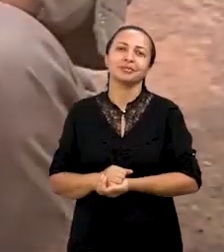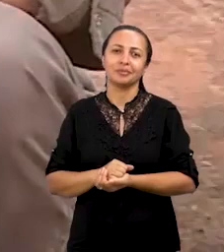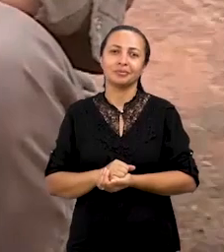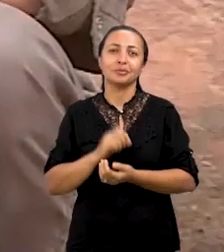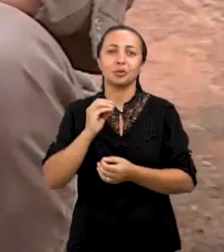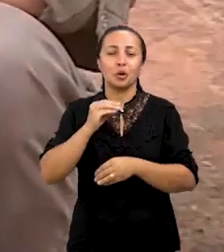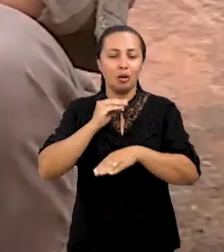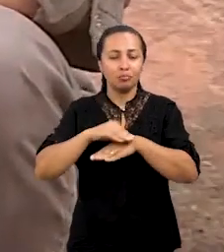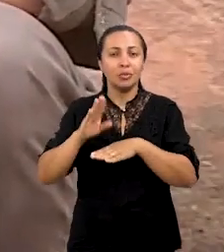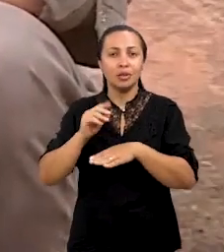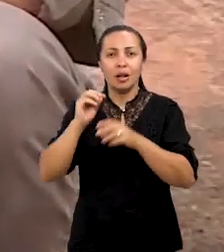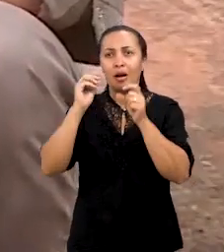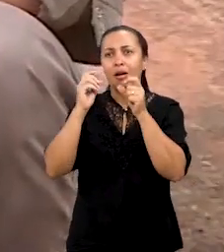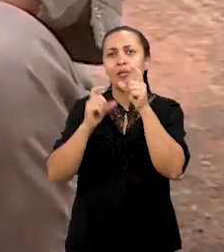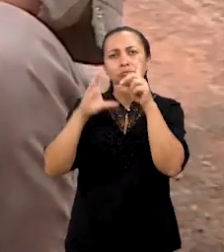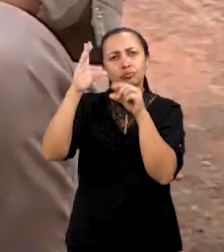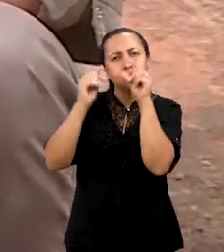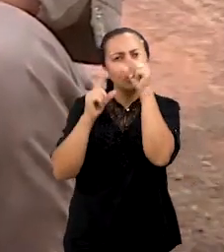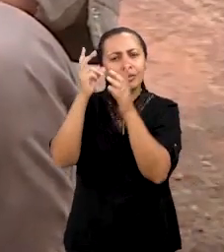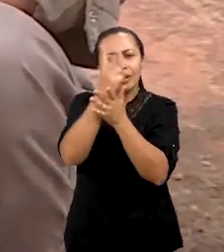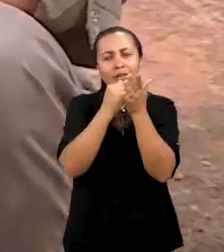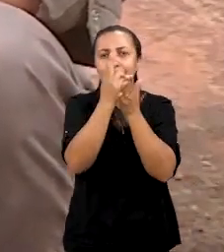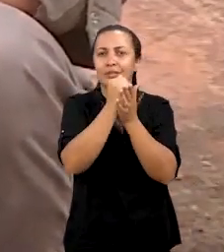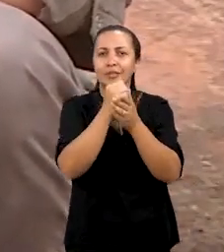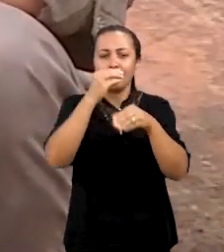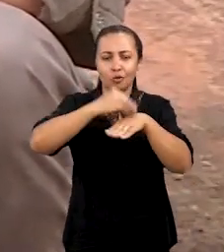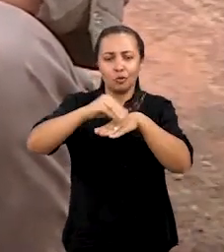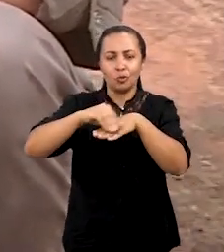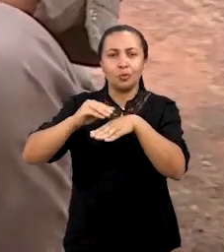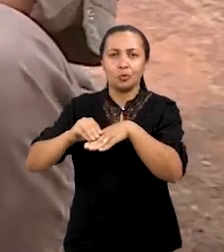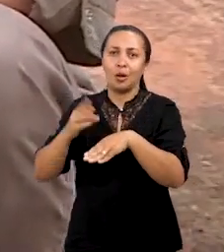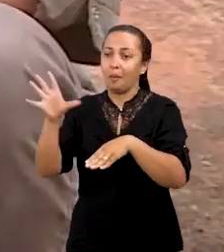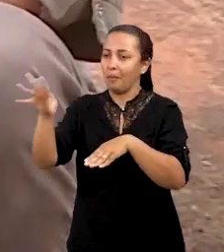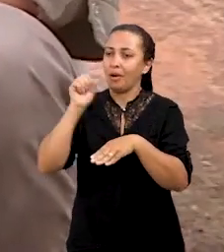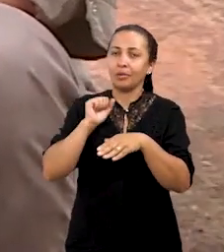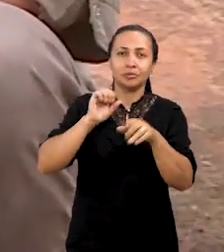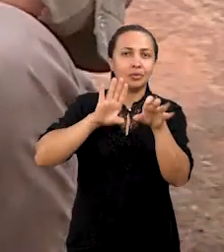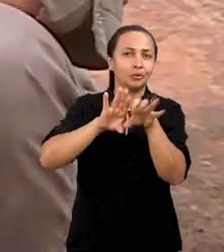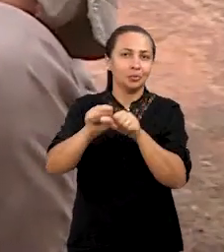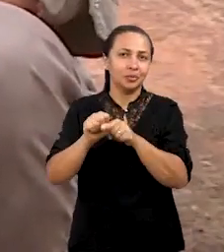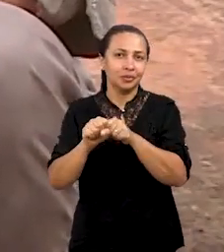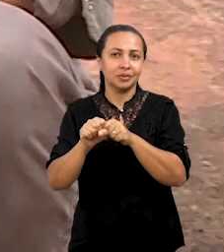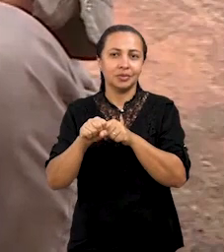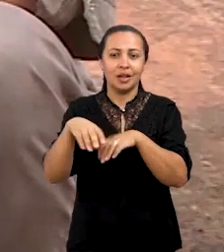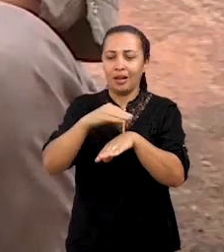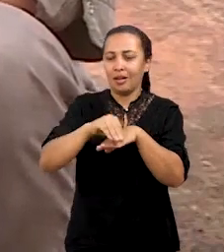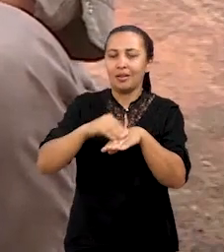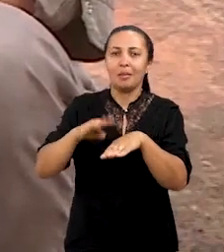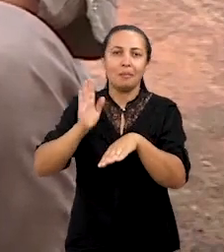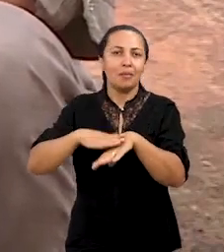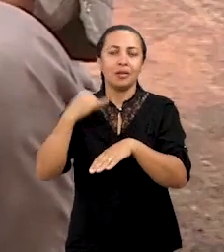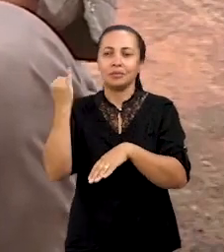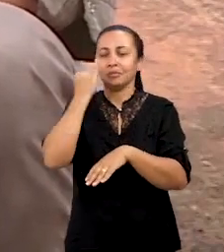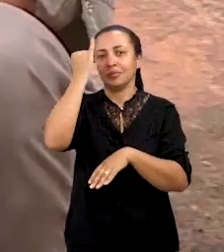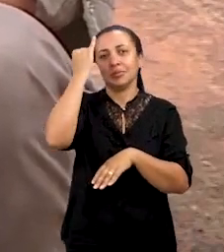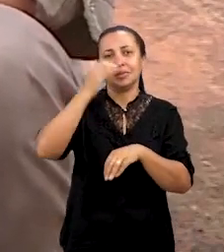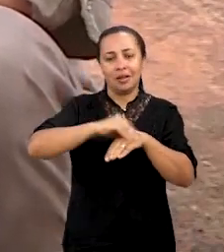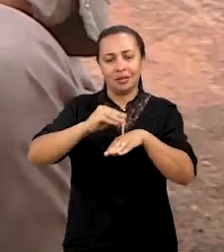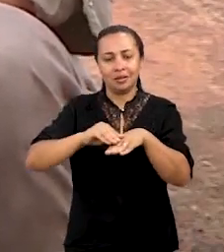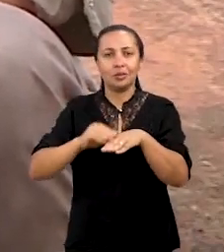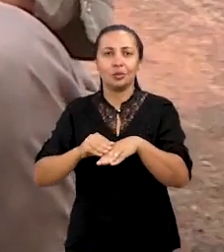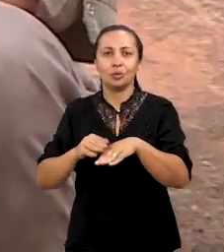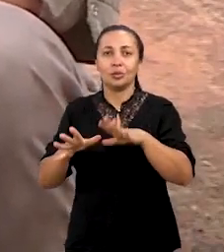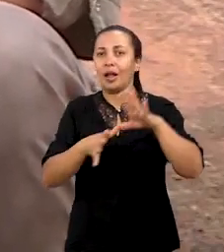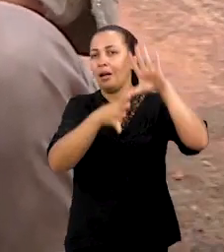leva ao Ceridó? Porque, de alguma forma, a arqueologia, e pegando a minha formação, ela é uma das áreas arqueológicas mais importantes, por assim dizer, da arqueologia das